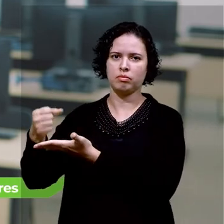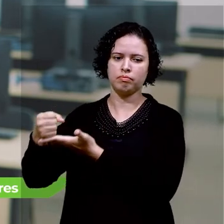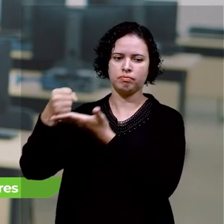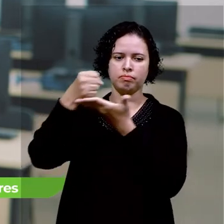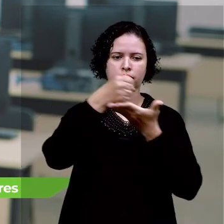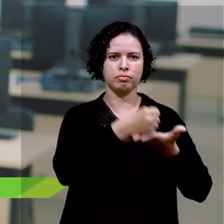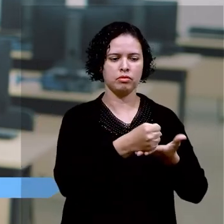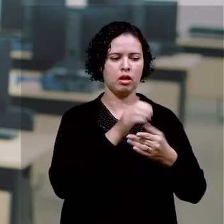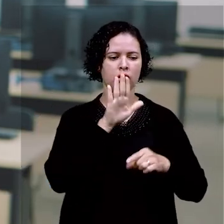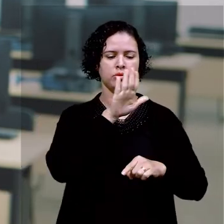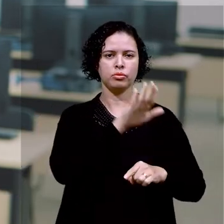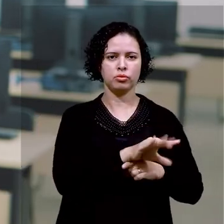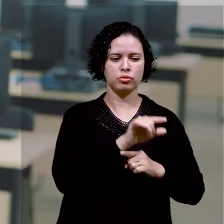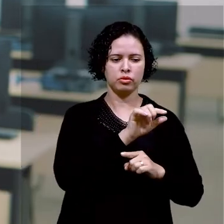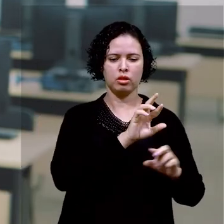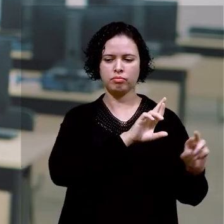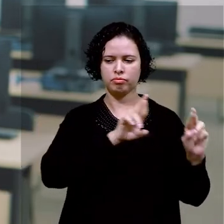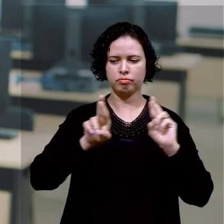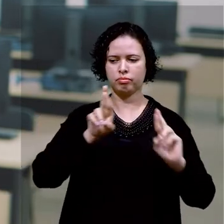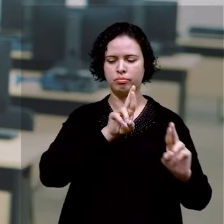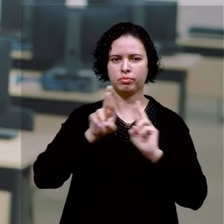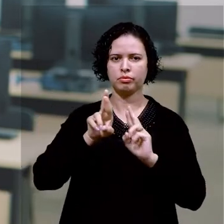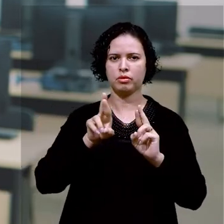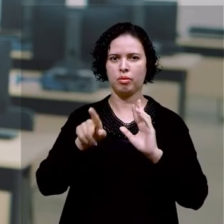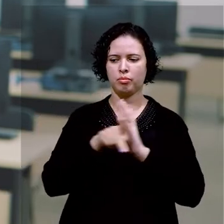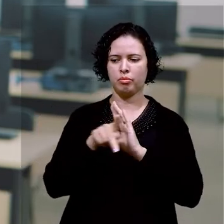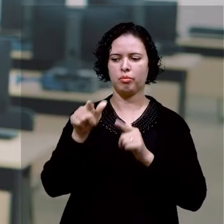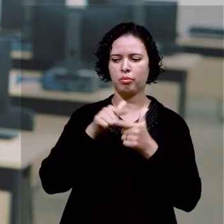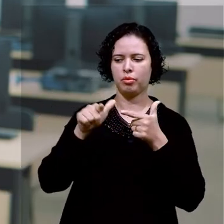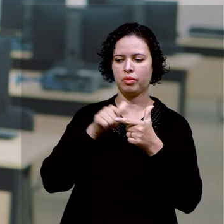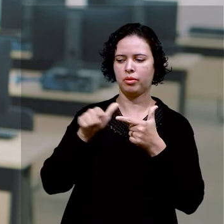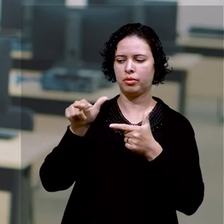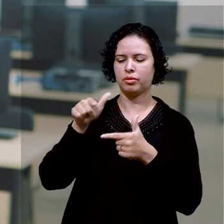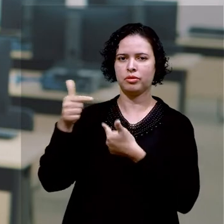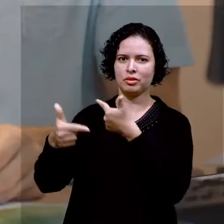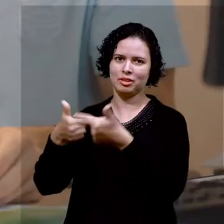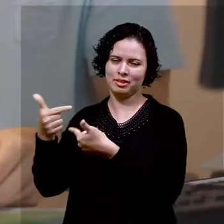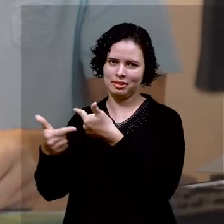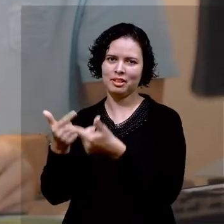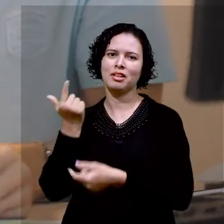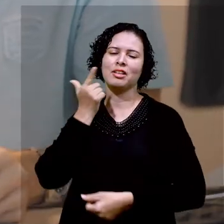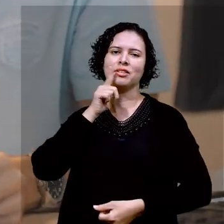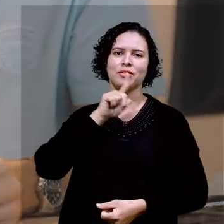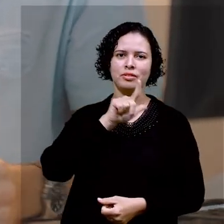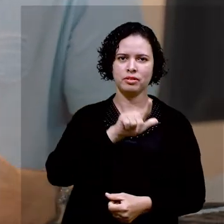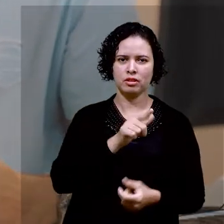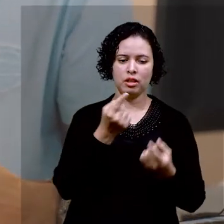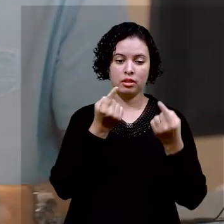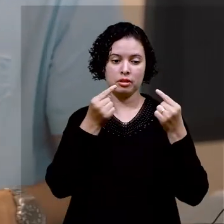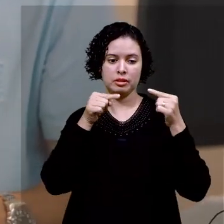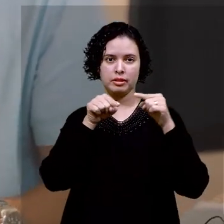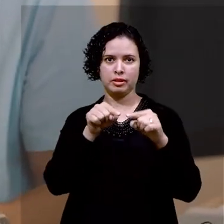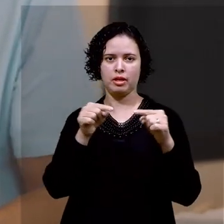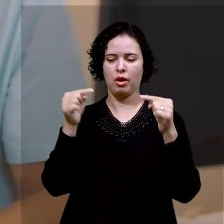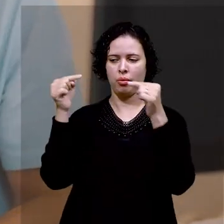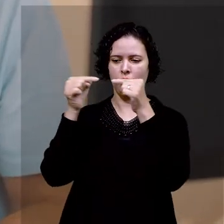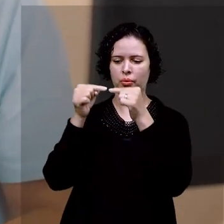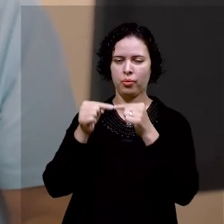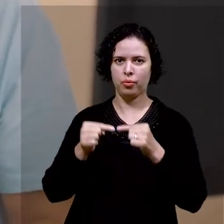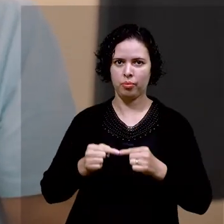resolver as demandas do mundo do trabalho. Então, gente consegue alinhar essa